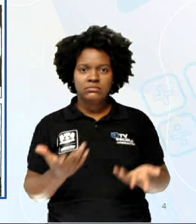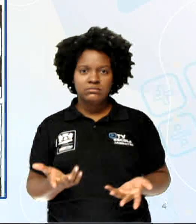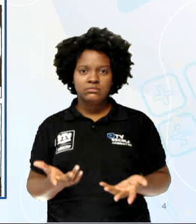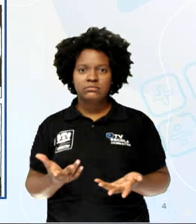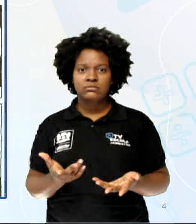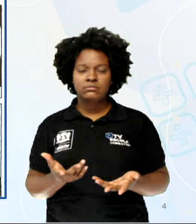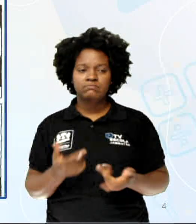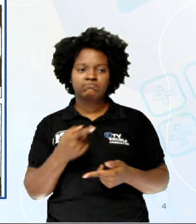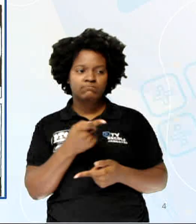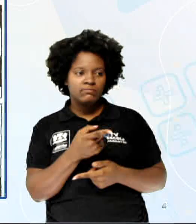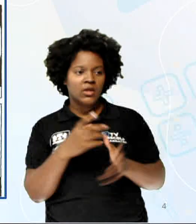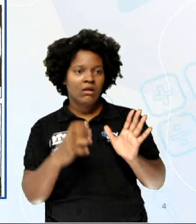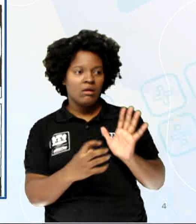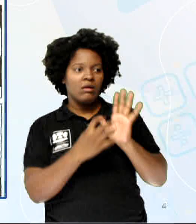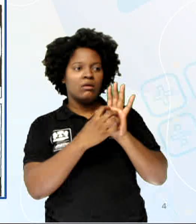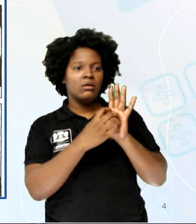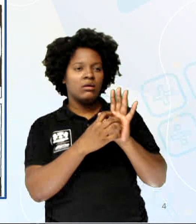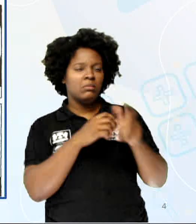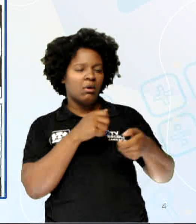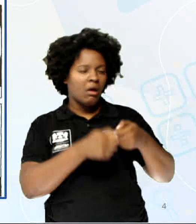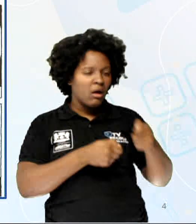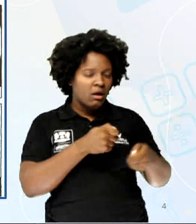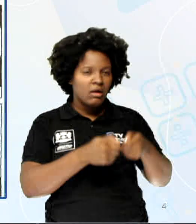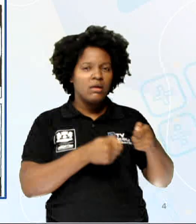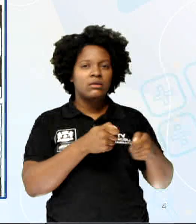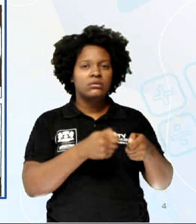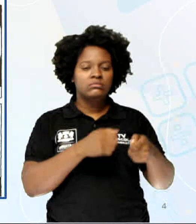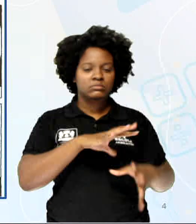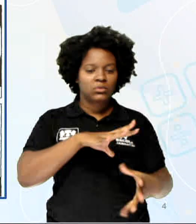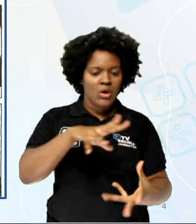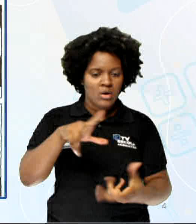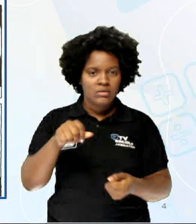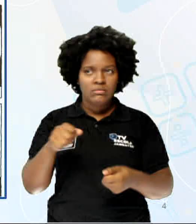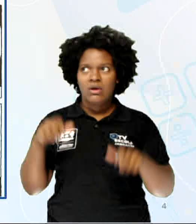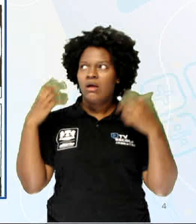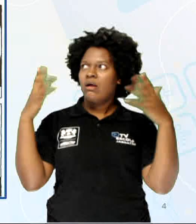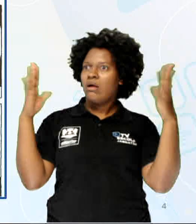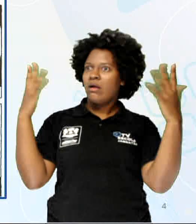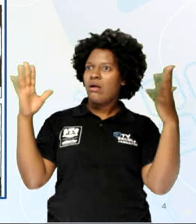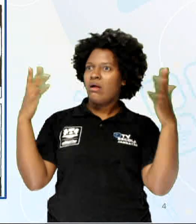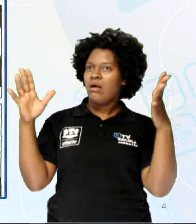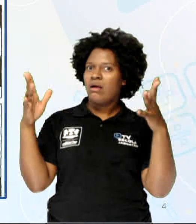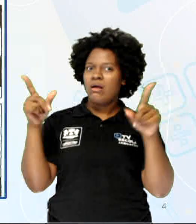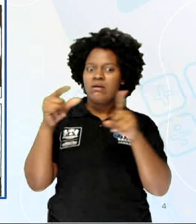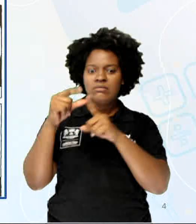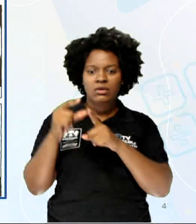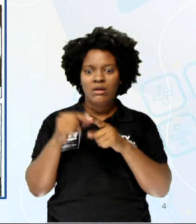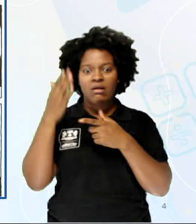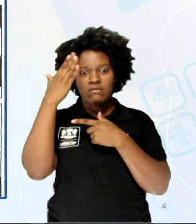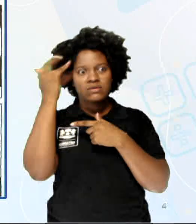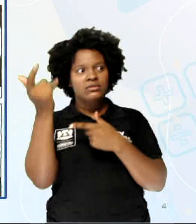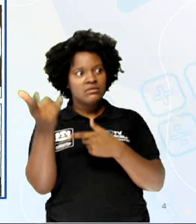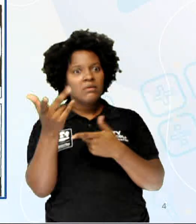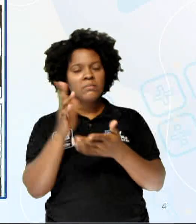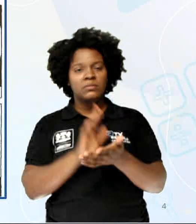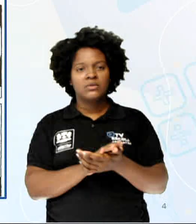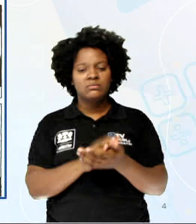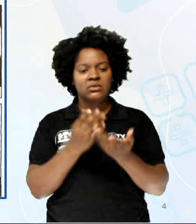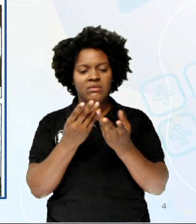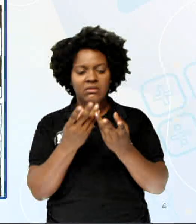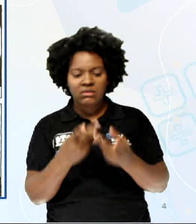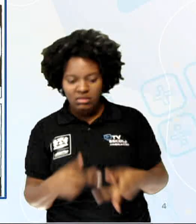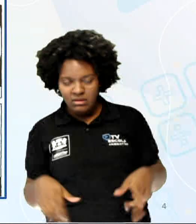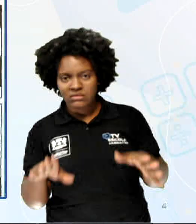Elas são símbolo do capitalismo mundial. Bravo! Sabe as palavras! Da decadência.